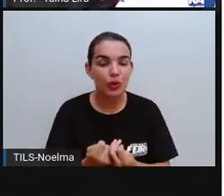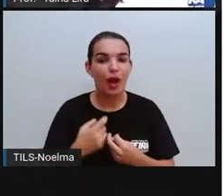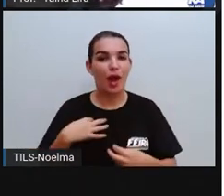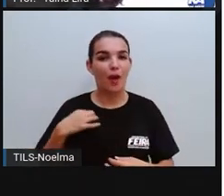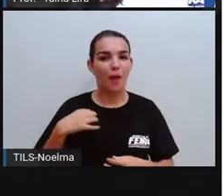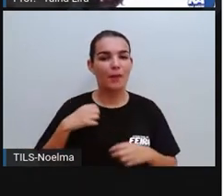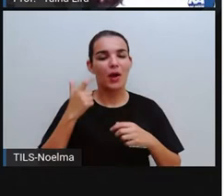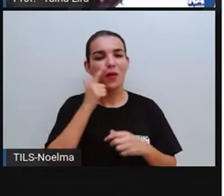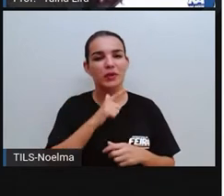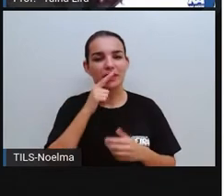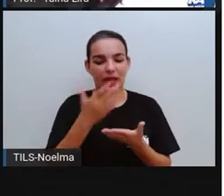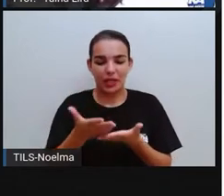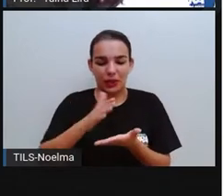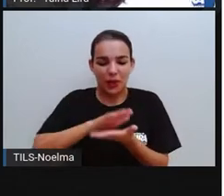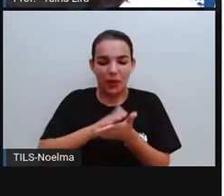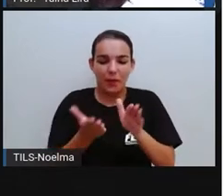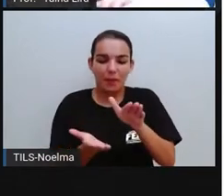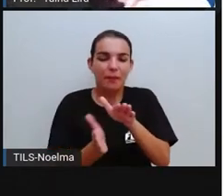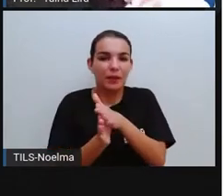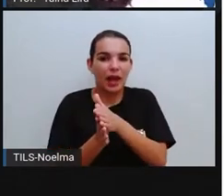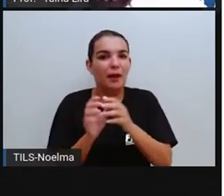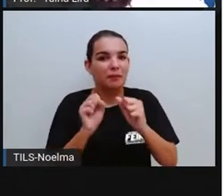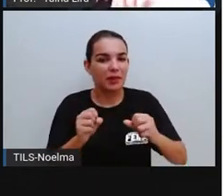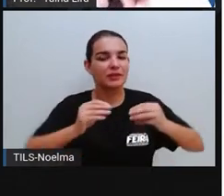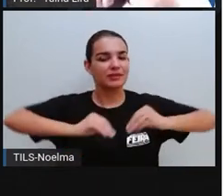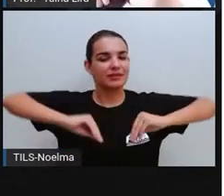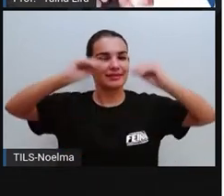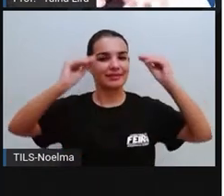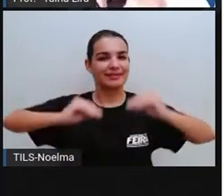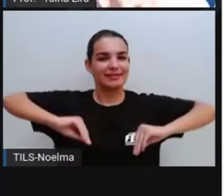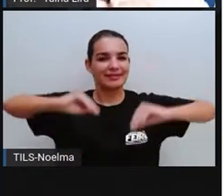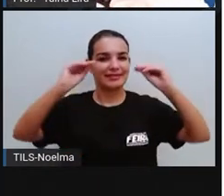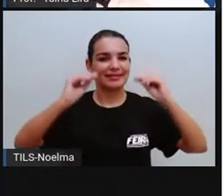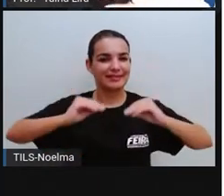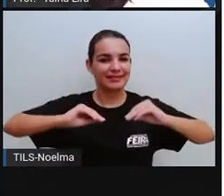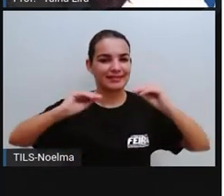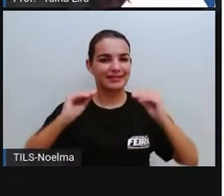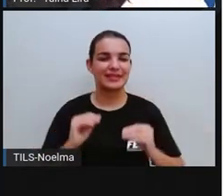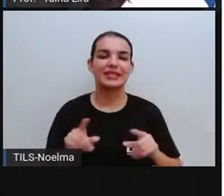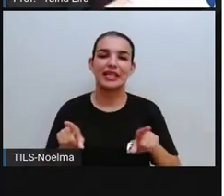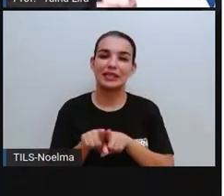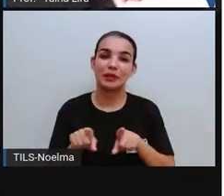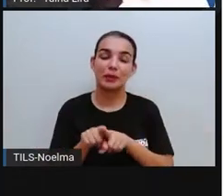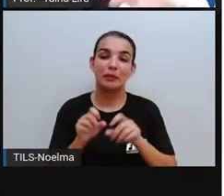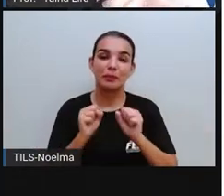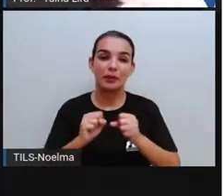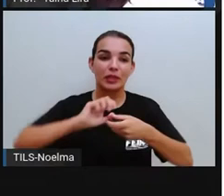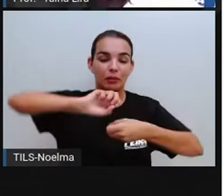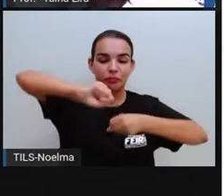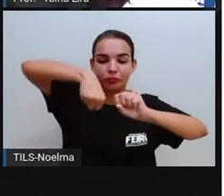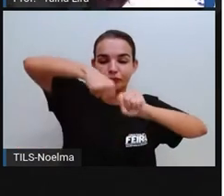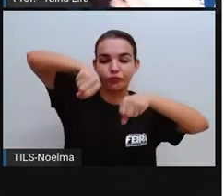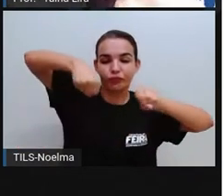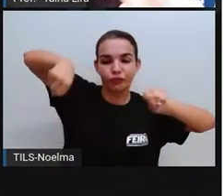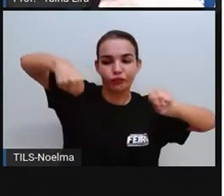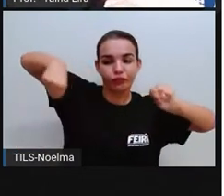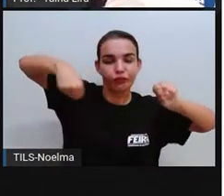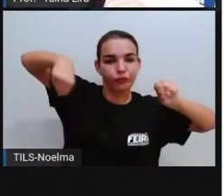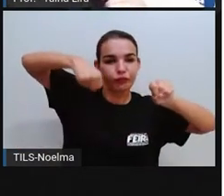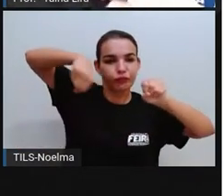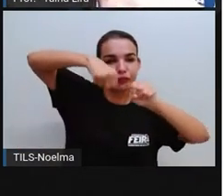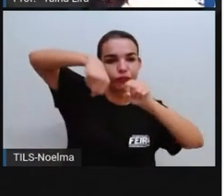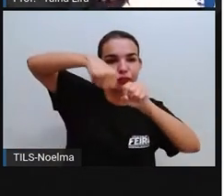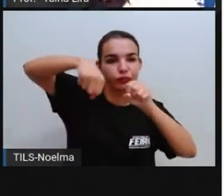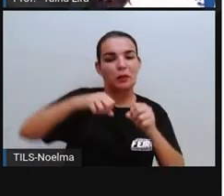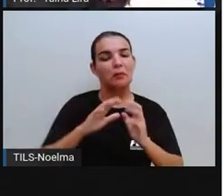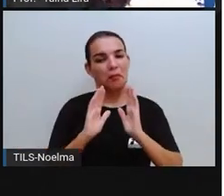conseguimos dobrar, não é verdade? Tem algumas que nós conseguimos até enrolar. Tem roupa que a gente guarda